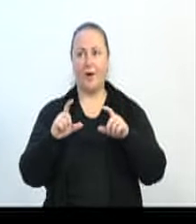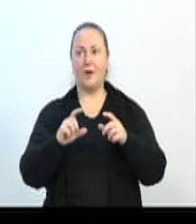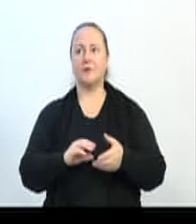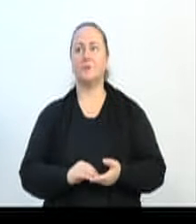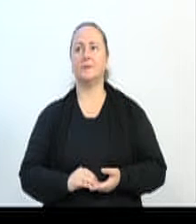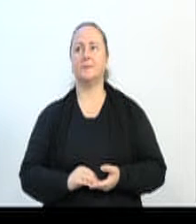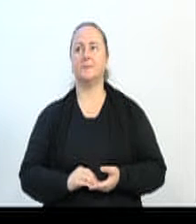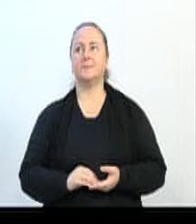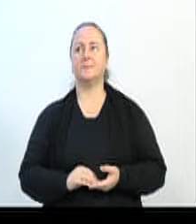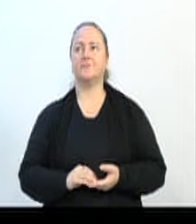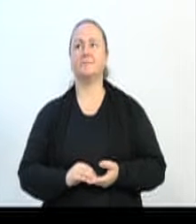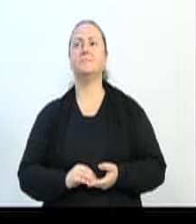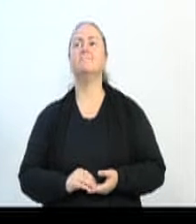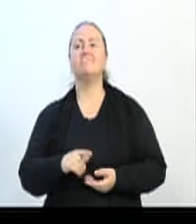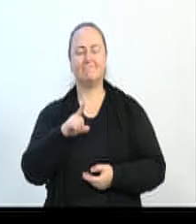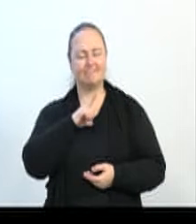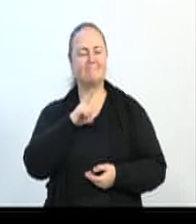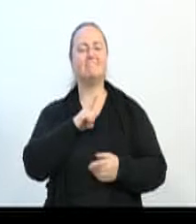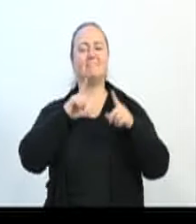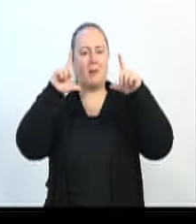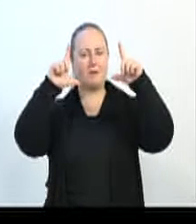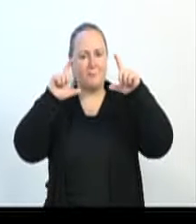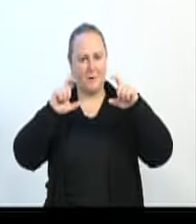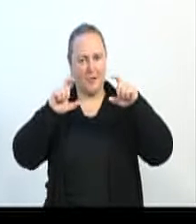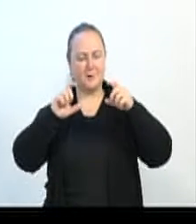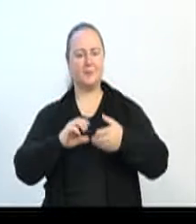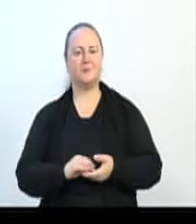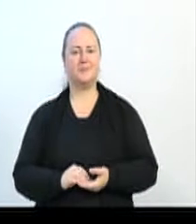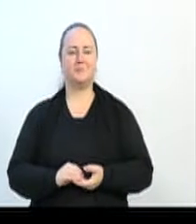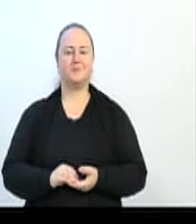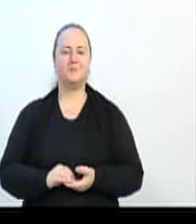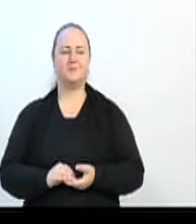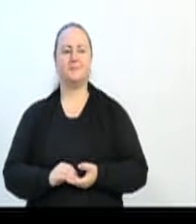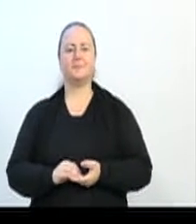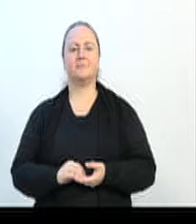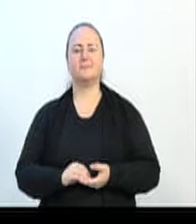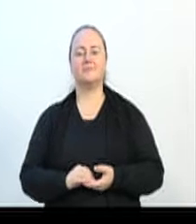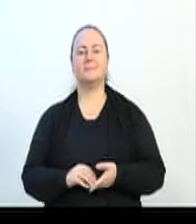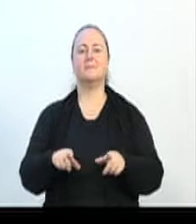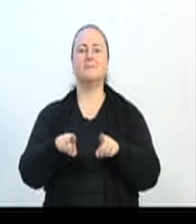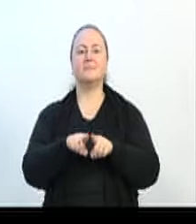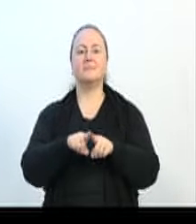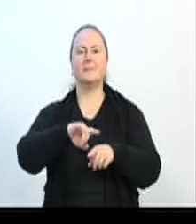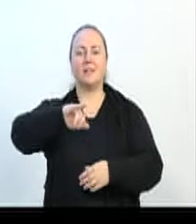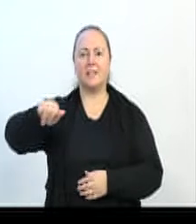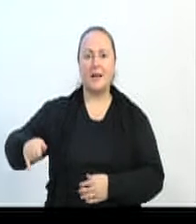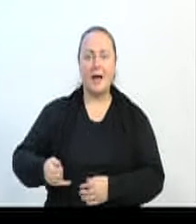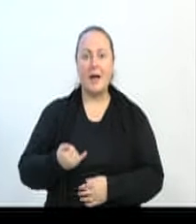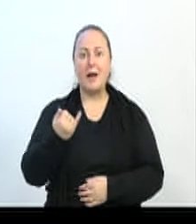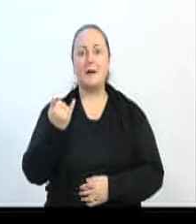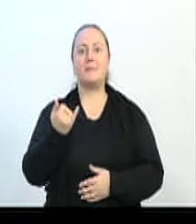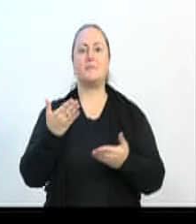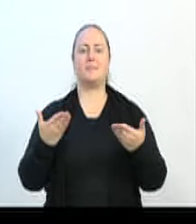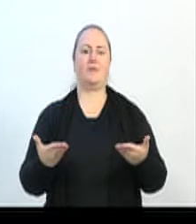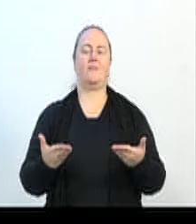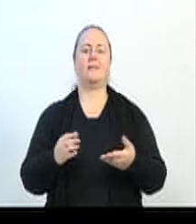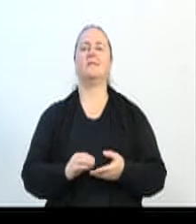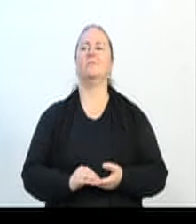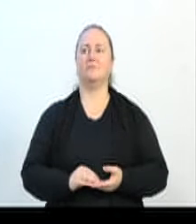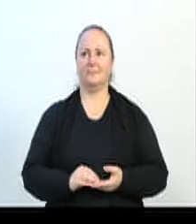temos fotos. Temos fotos e eu quero aproveitar esses carros que